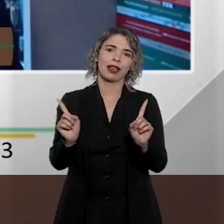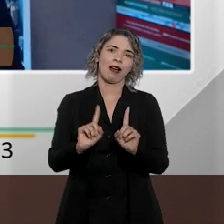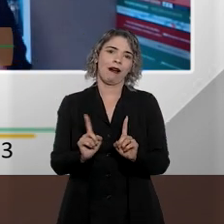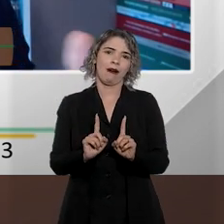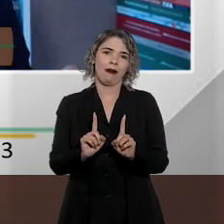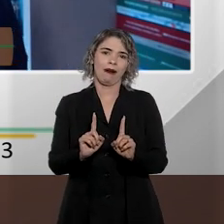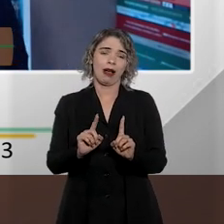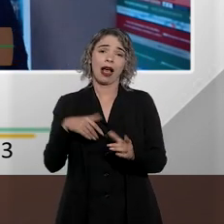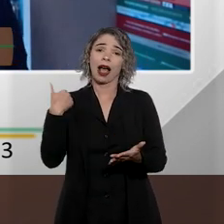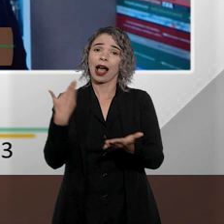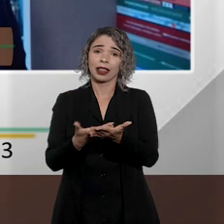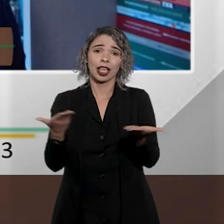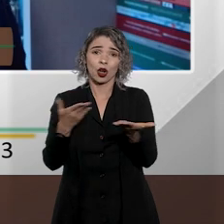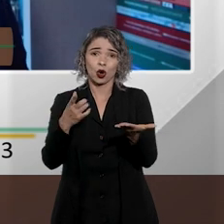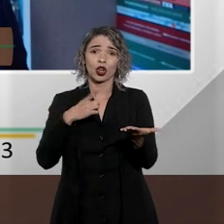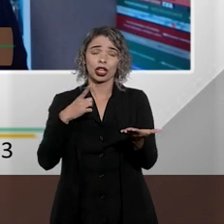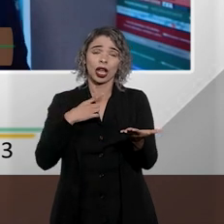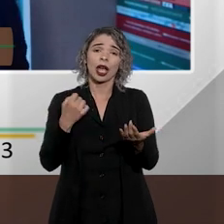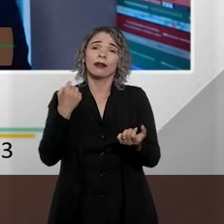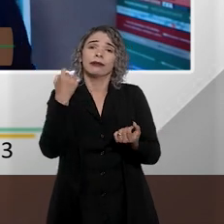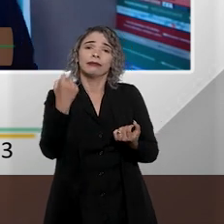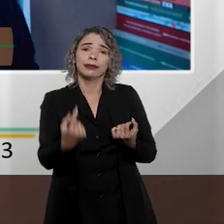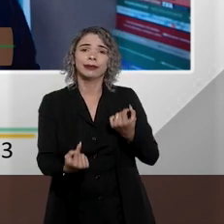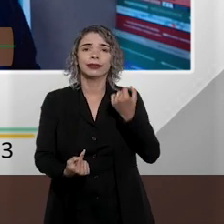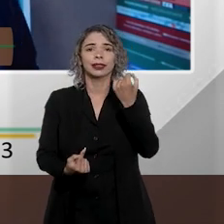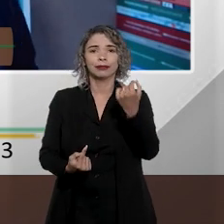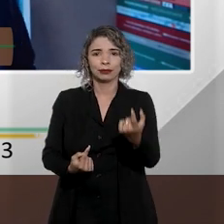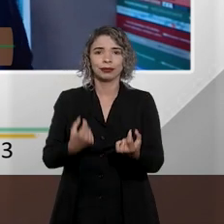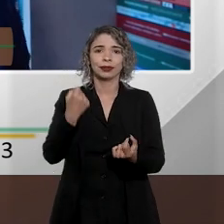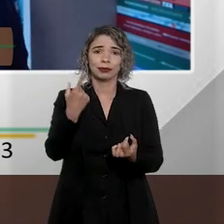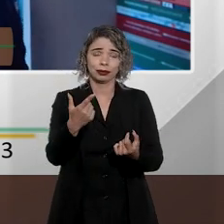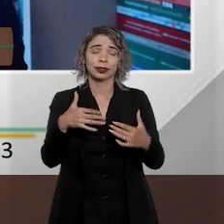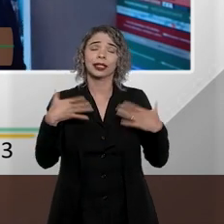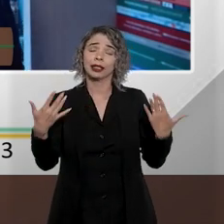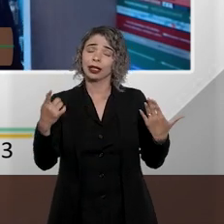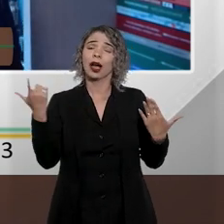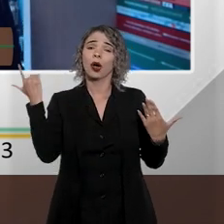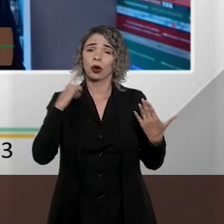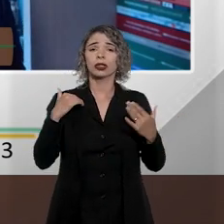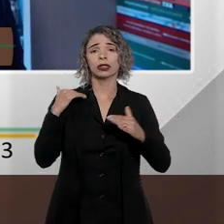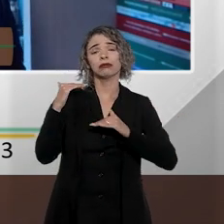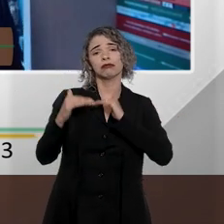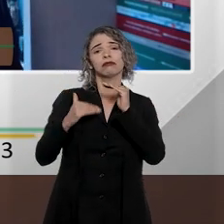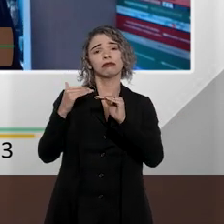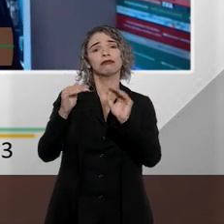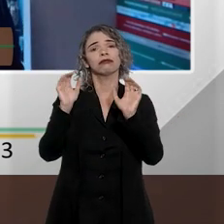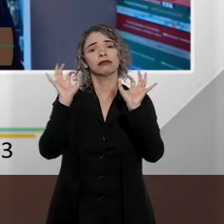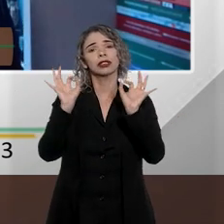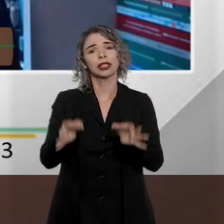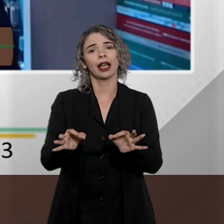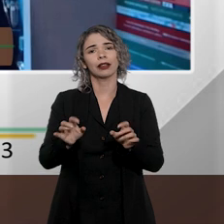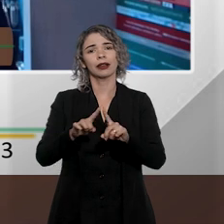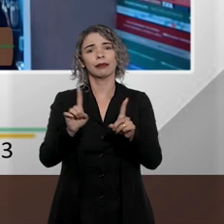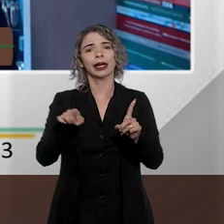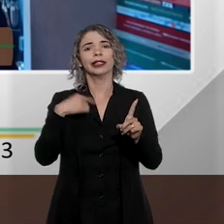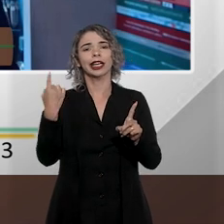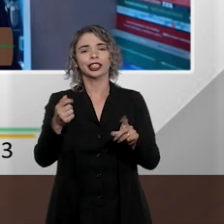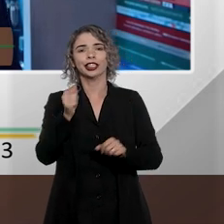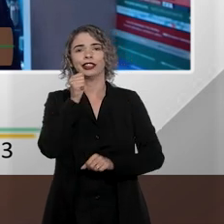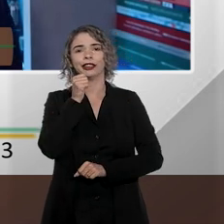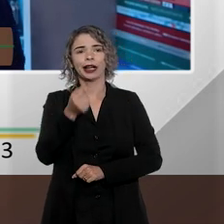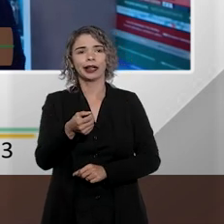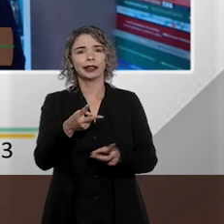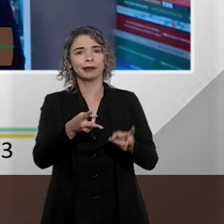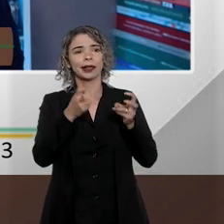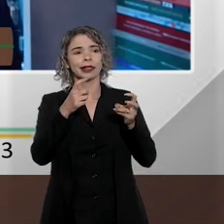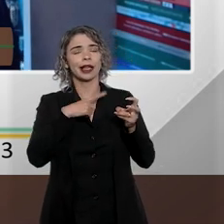pelo contrário, ainda hoje é uma exceção. Então, nós temos um avanço, isso me parece inegável. Ao mesmo tempo, nós ainda assistimos